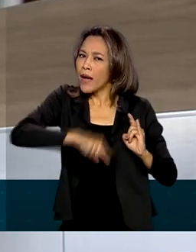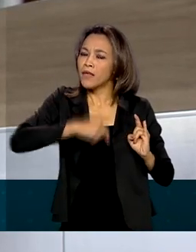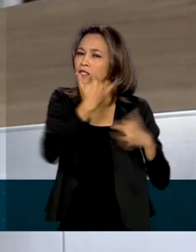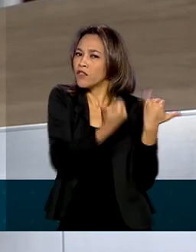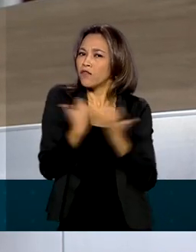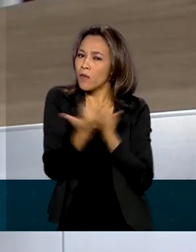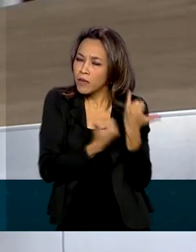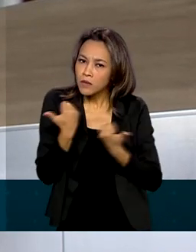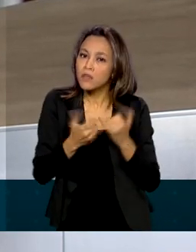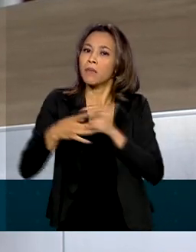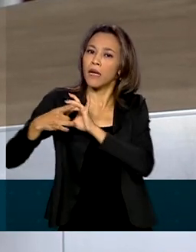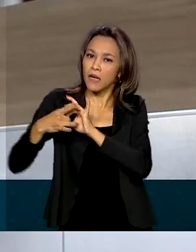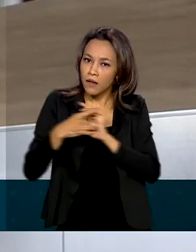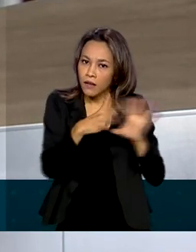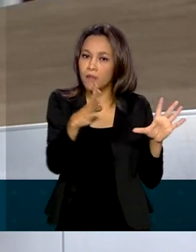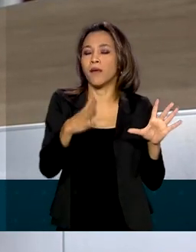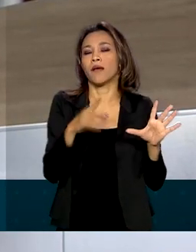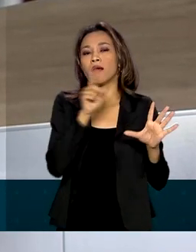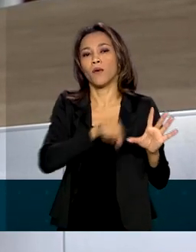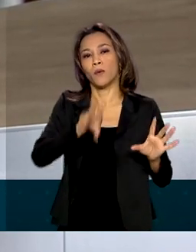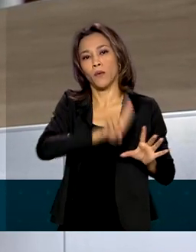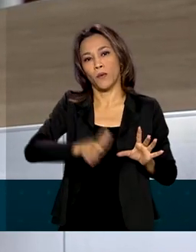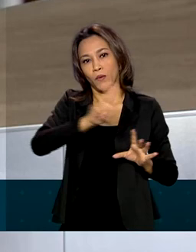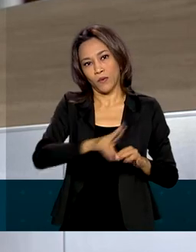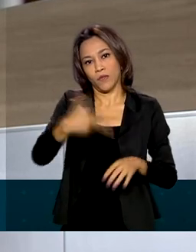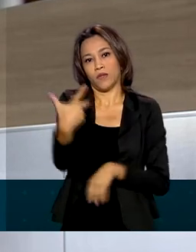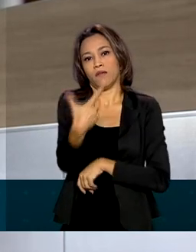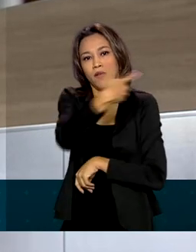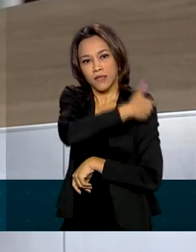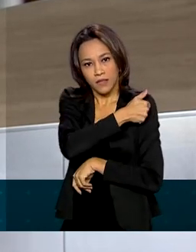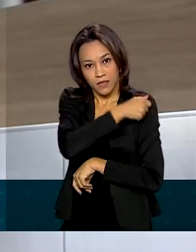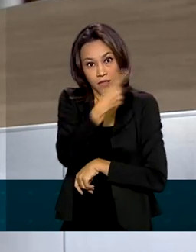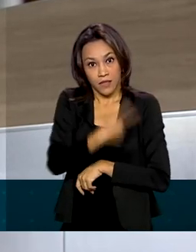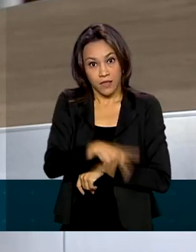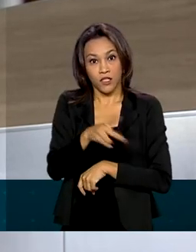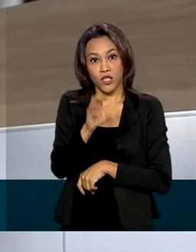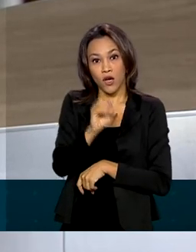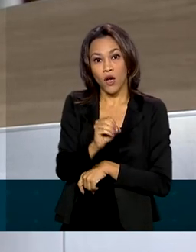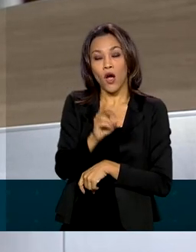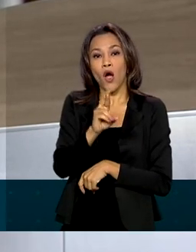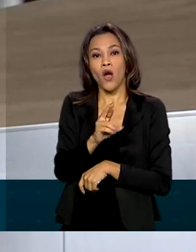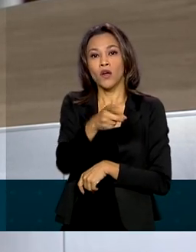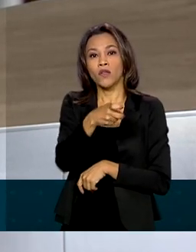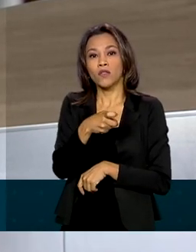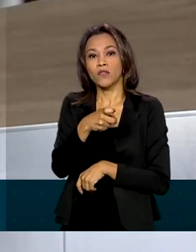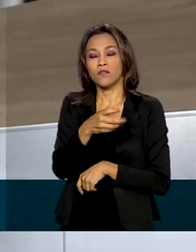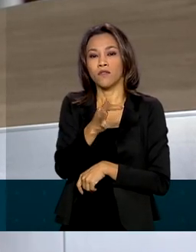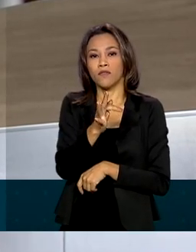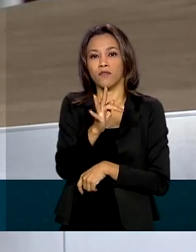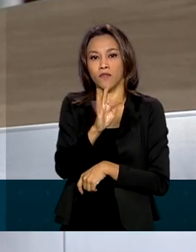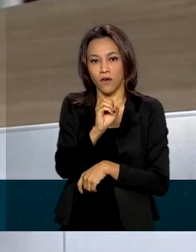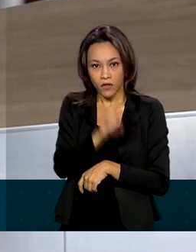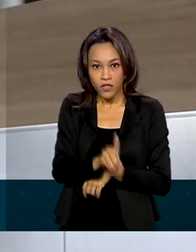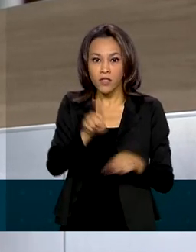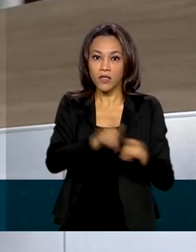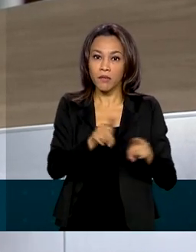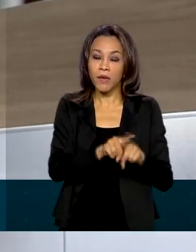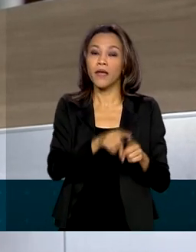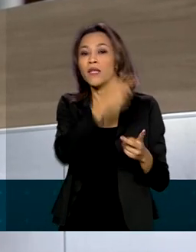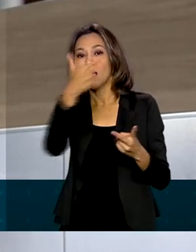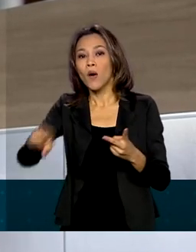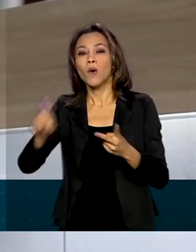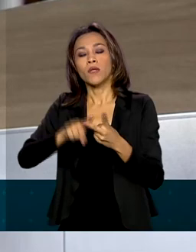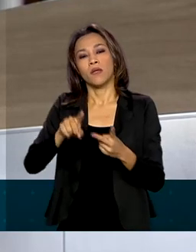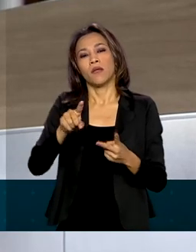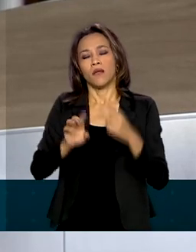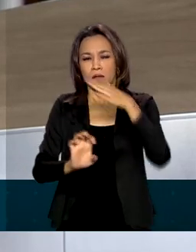autorização emergencial do uso das doses da vacina de Oxford e AstraZeneca, produzidas também na Índia.